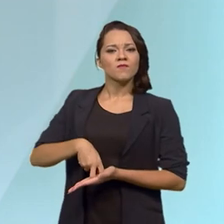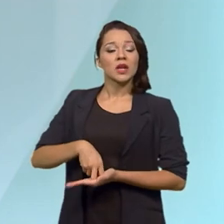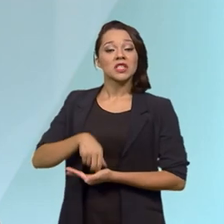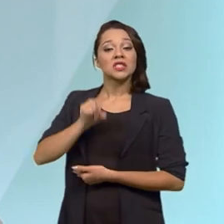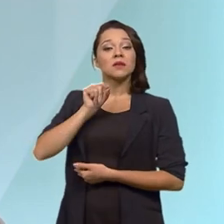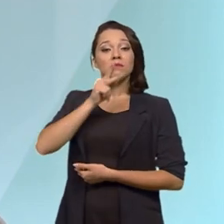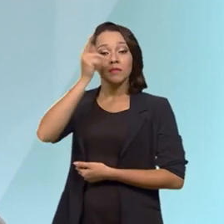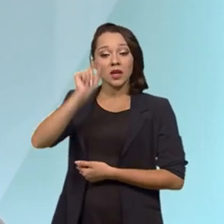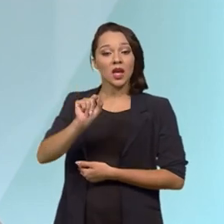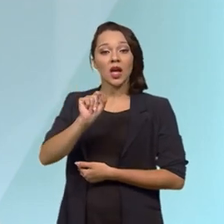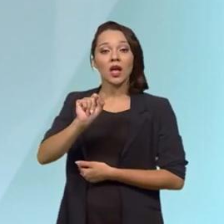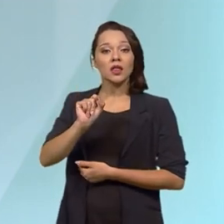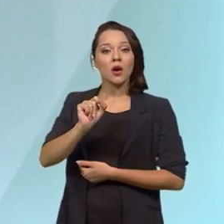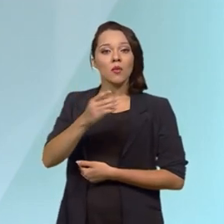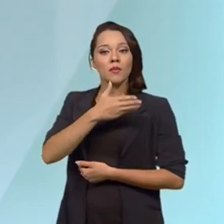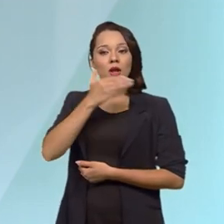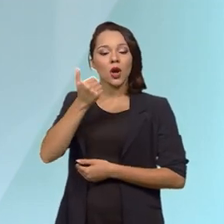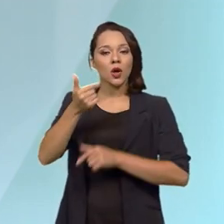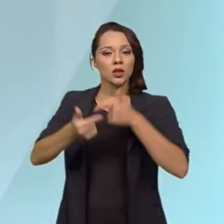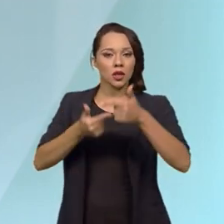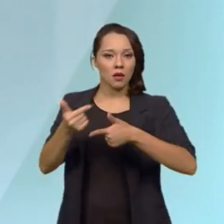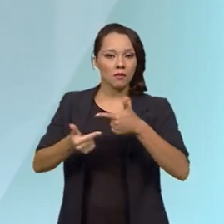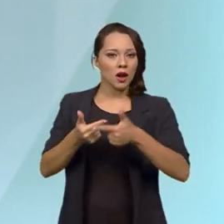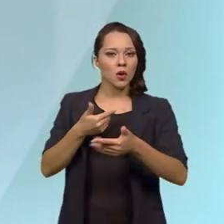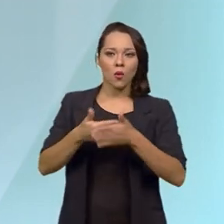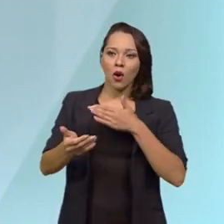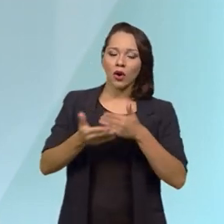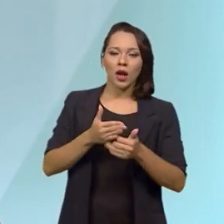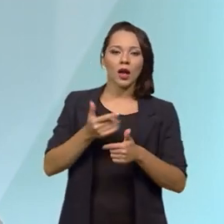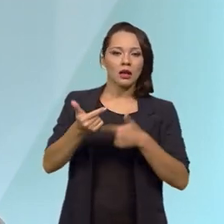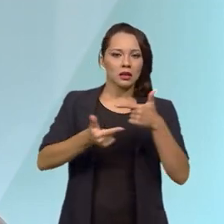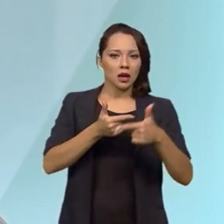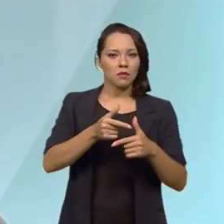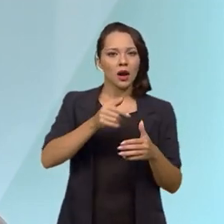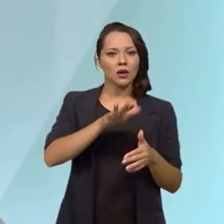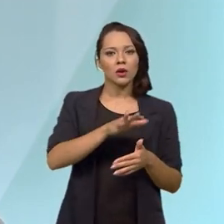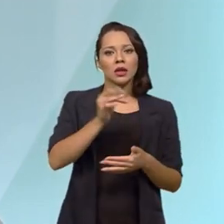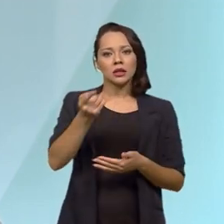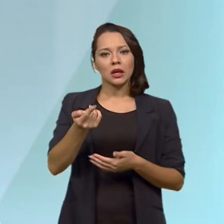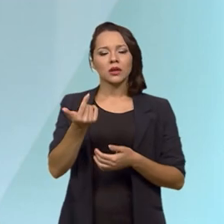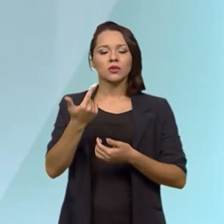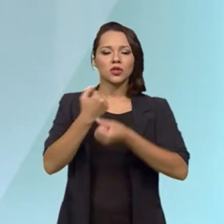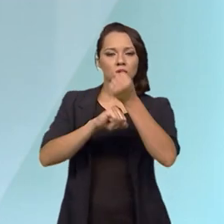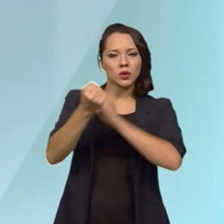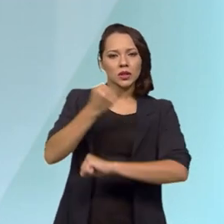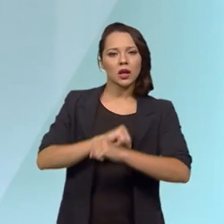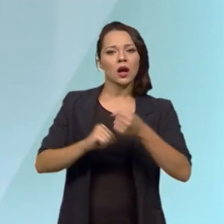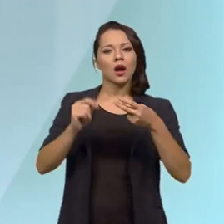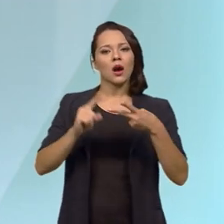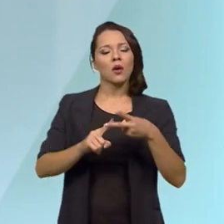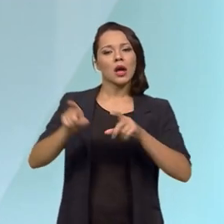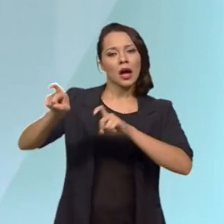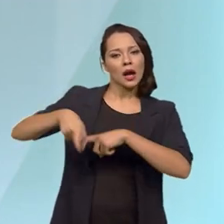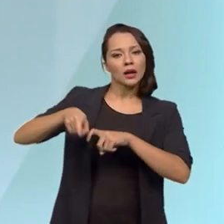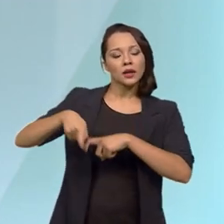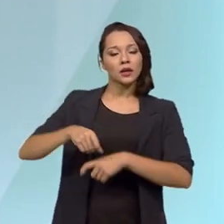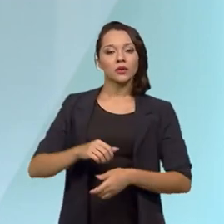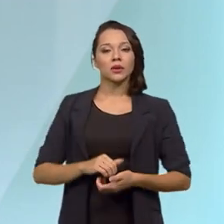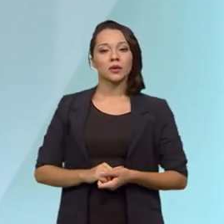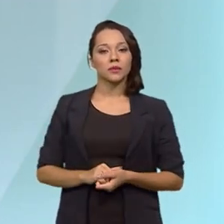de quem não fizer a melhor forma de atividade, qualquer uma das atividades, tanto a atividade industrial quanto a atividade agrícola,